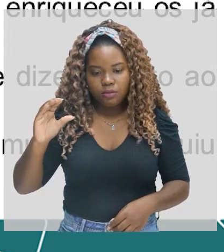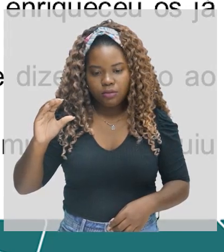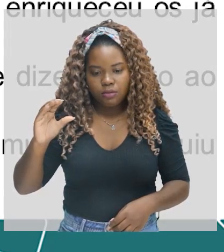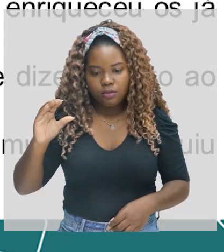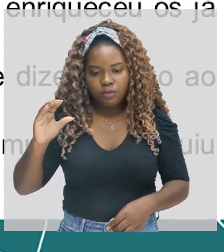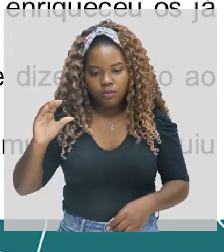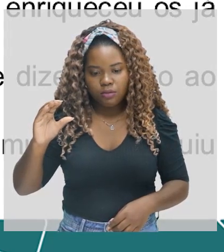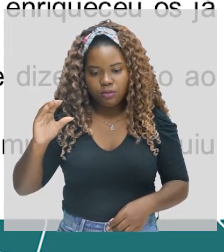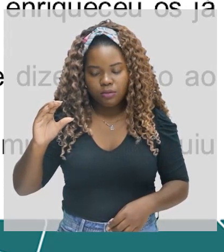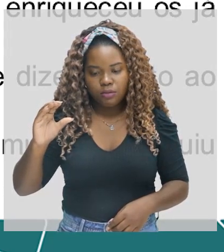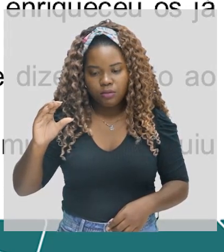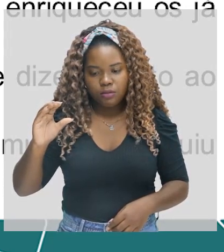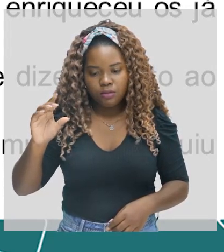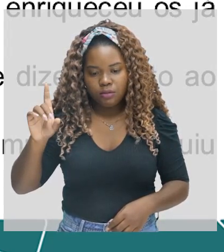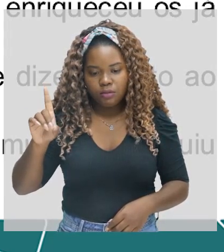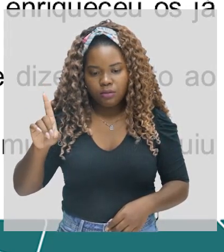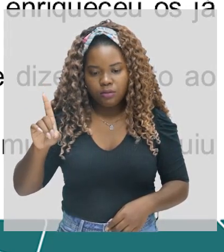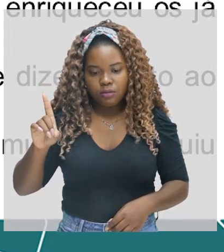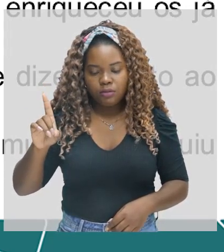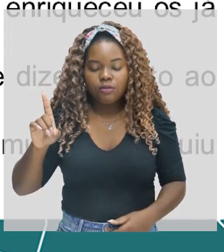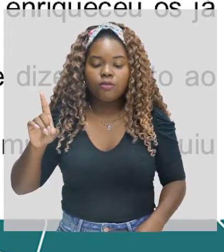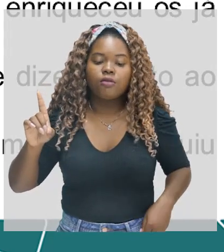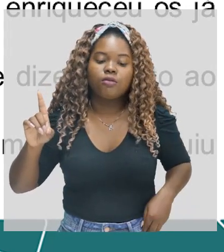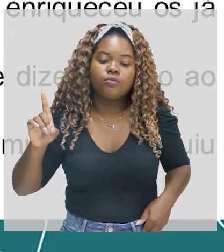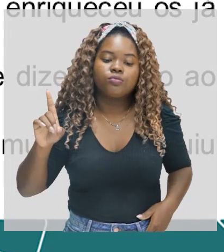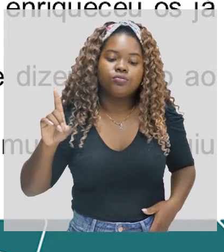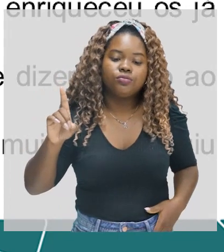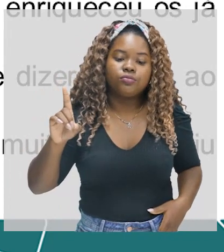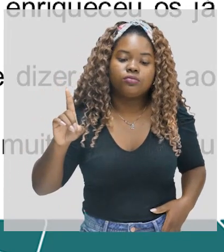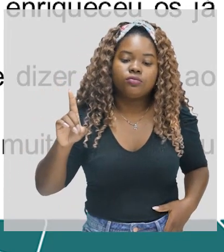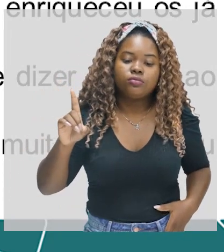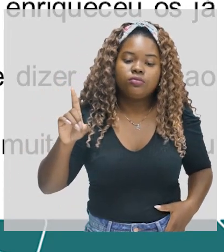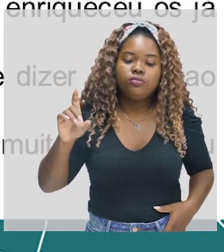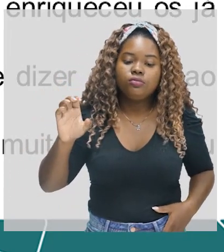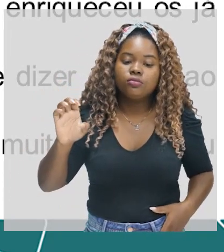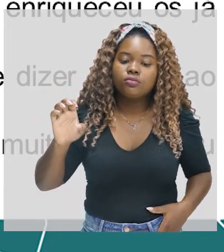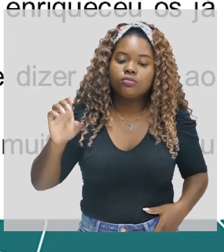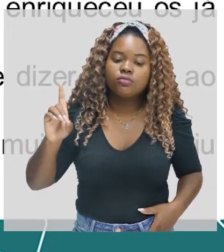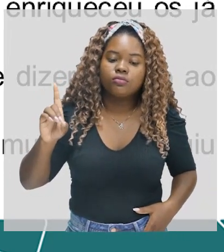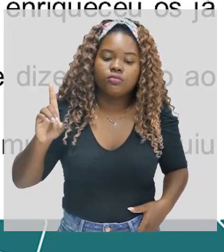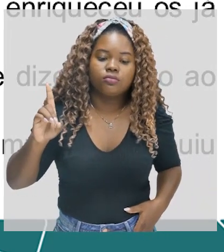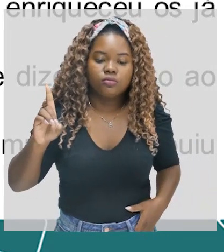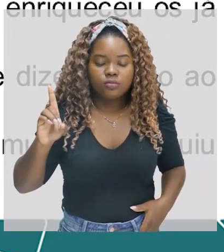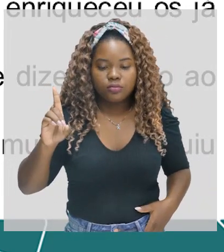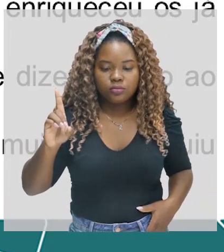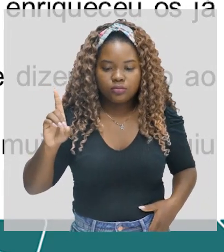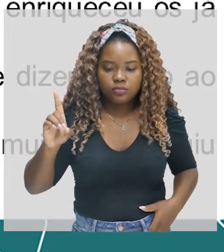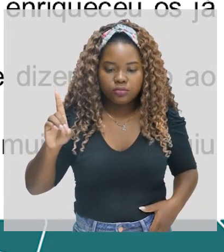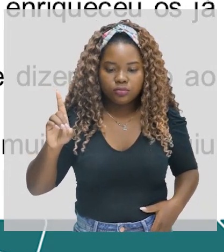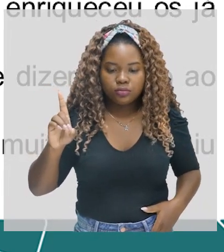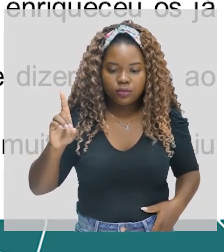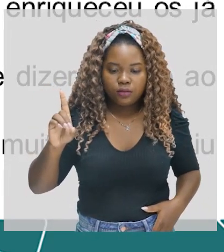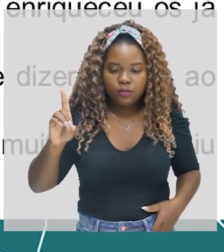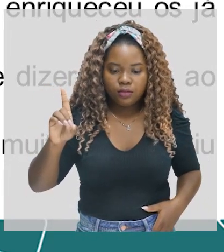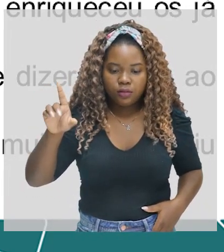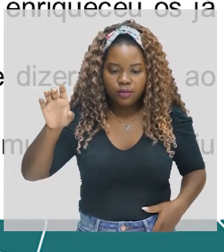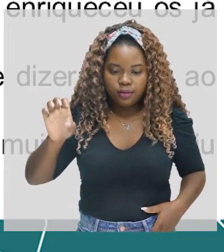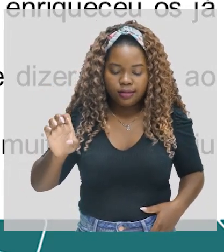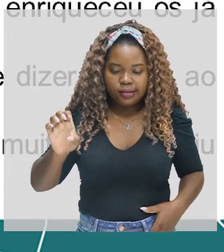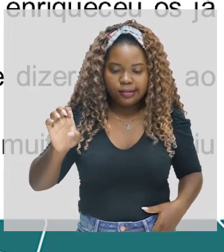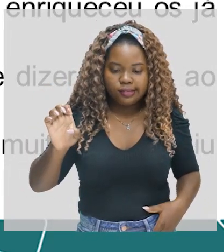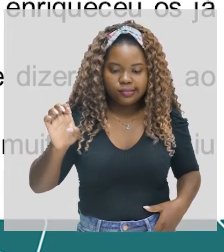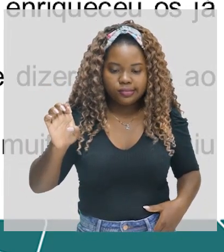existentes possibilitando o aparecimento de novos? Ampliou-se o alcance da poesia? O que já não se pode dizer quanto ao romance e ao teatro?